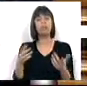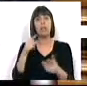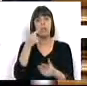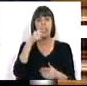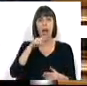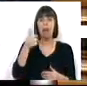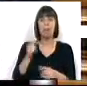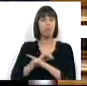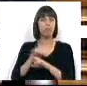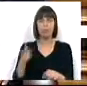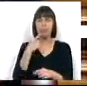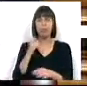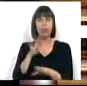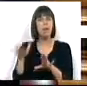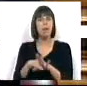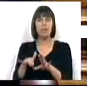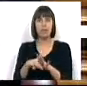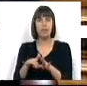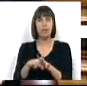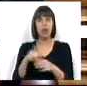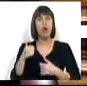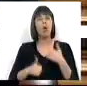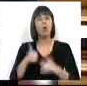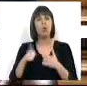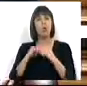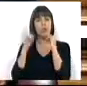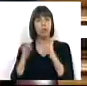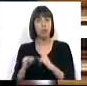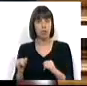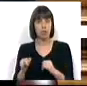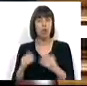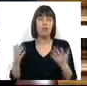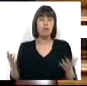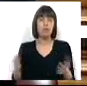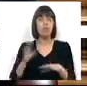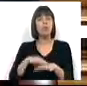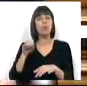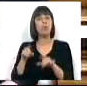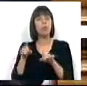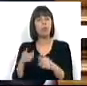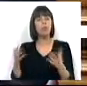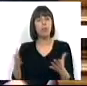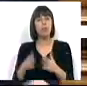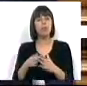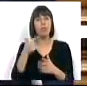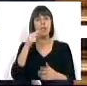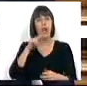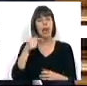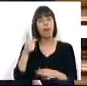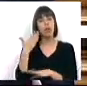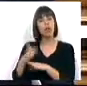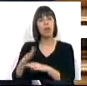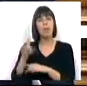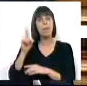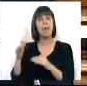a TMB está impedida de participar em concursos internacionais. Aliás, foi por esse motivo que a TMB foi excluída